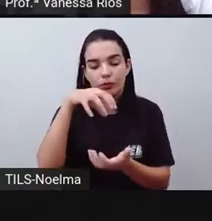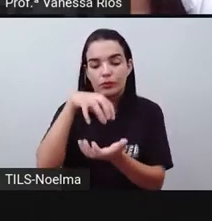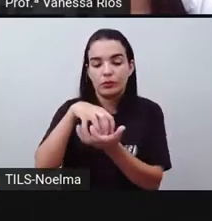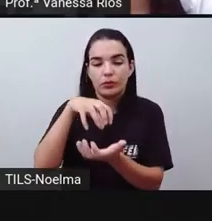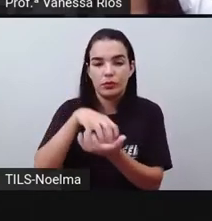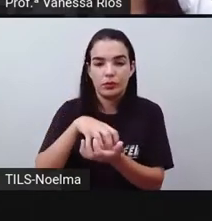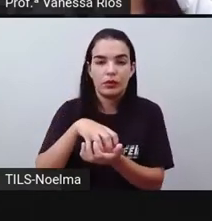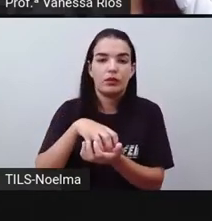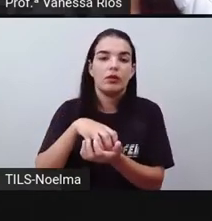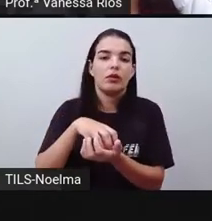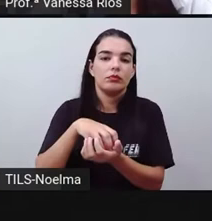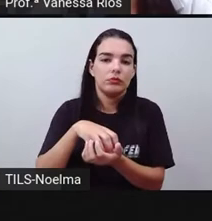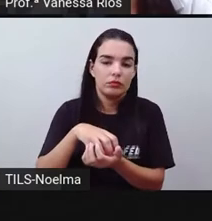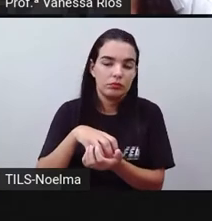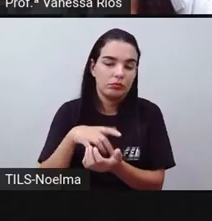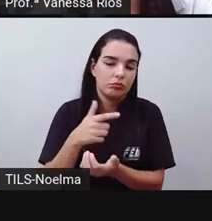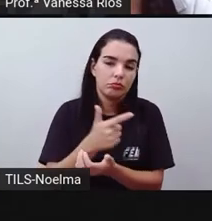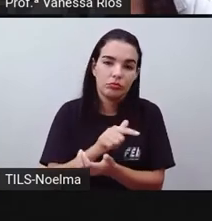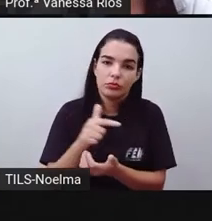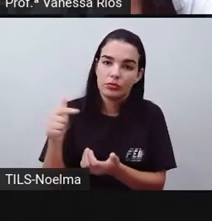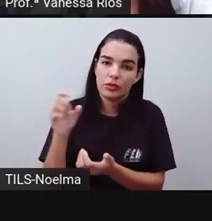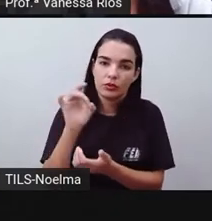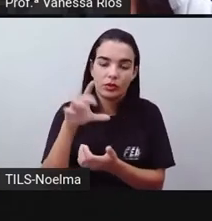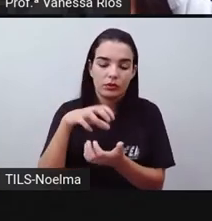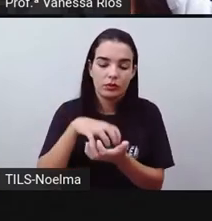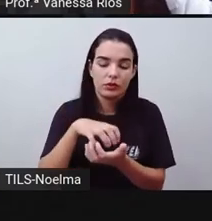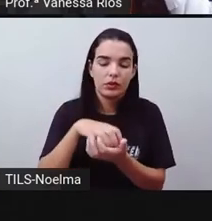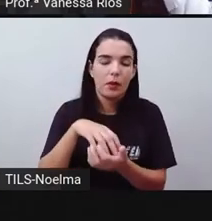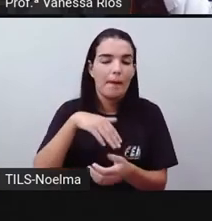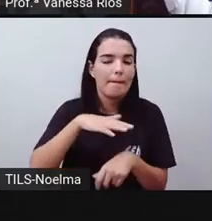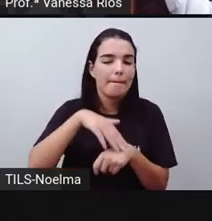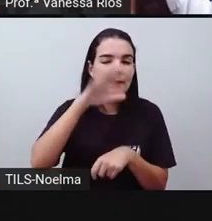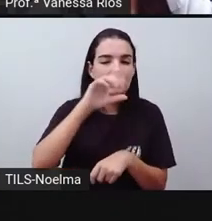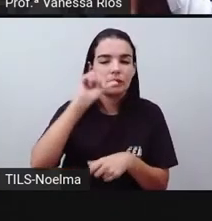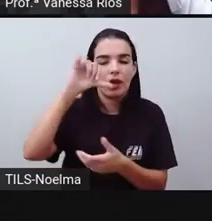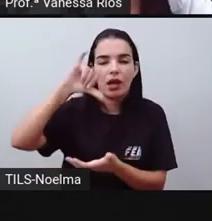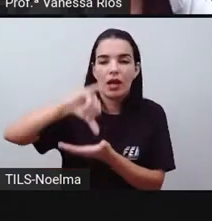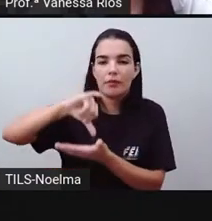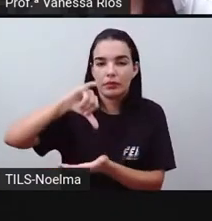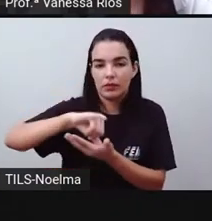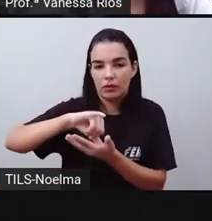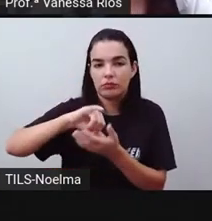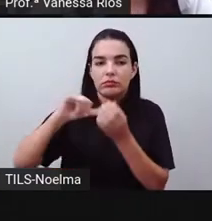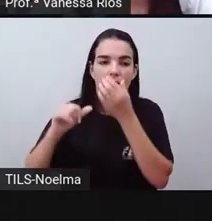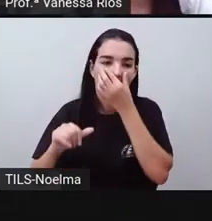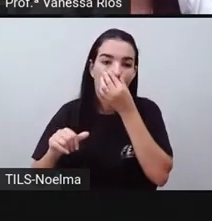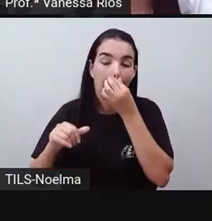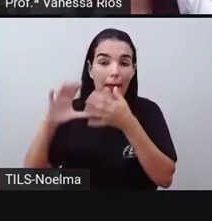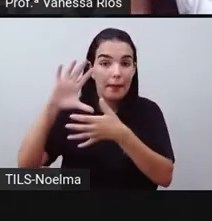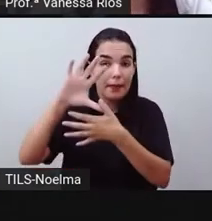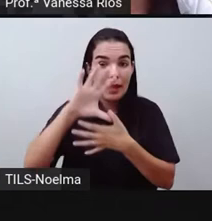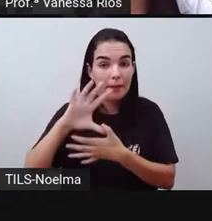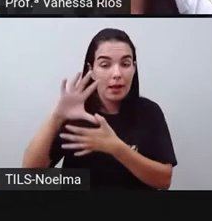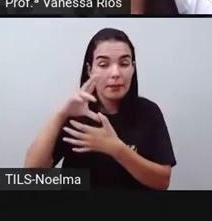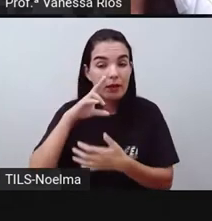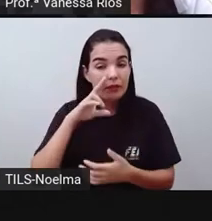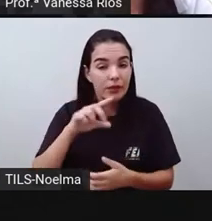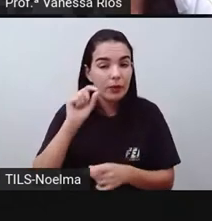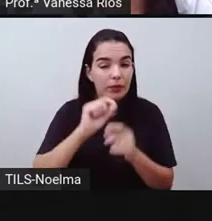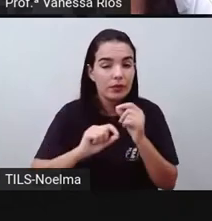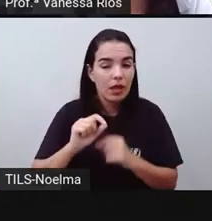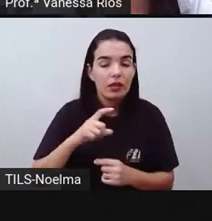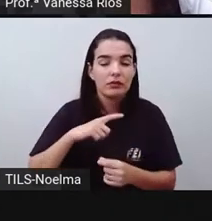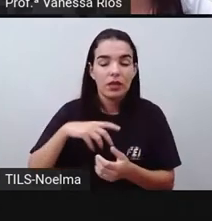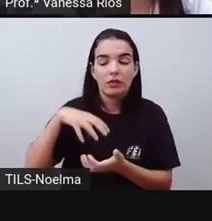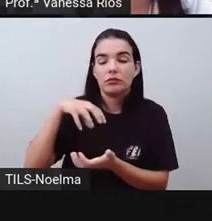acaba não sendo algo presente em todas as partes do nosso país. Pelo mapa, aí na aula anterior, a gente observou